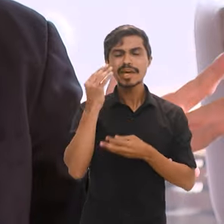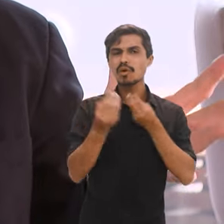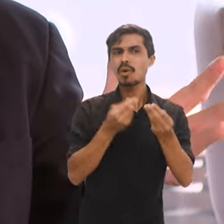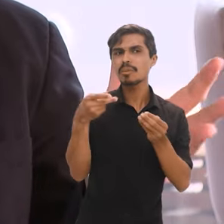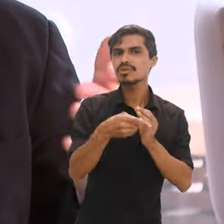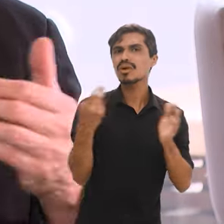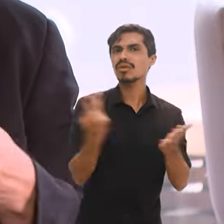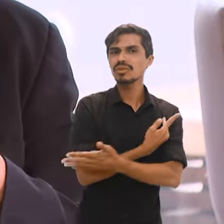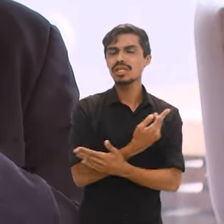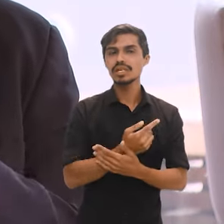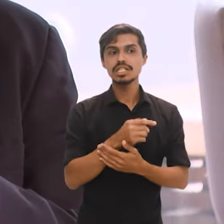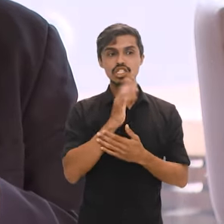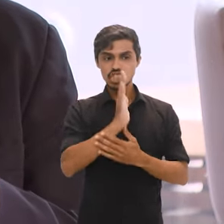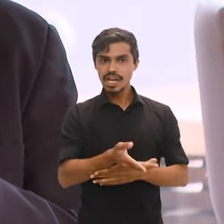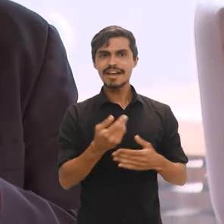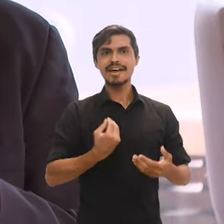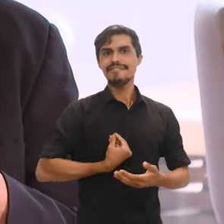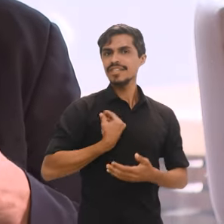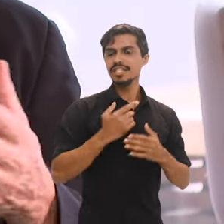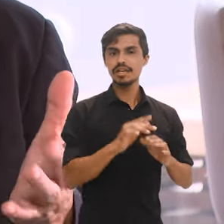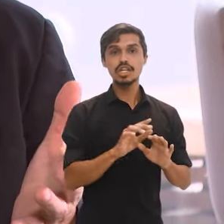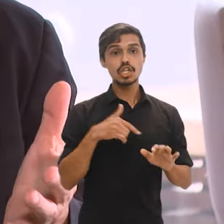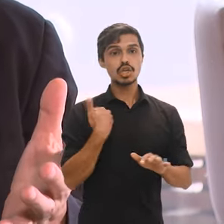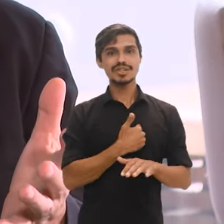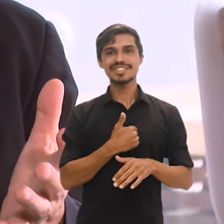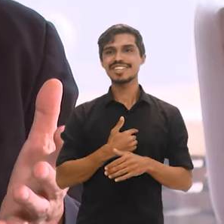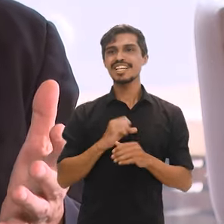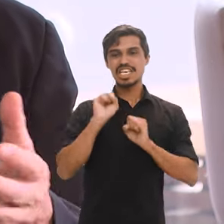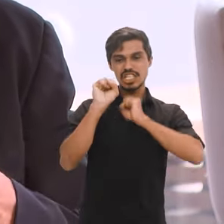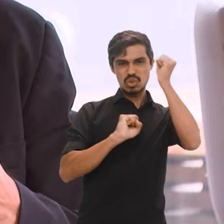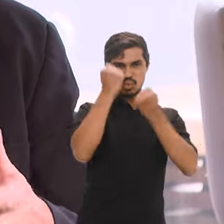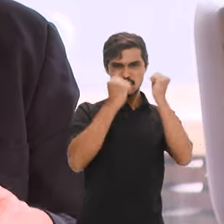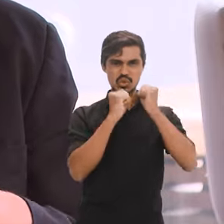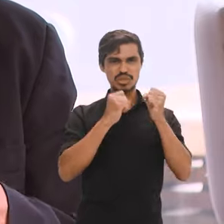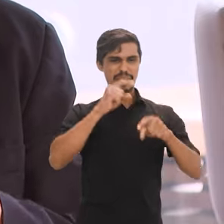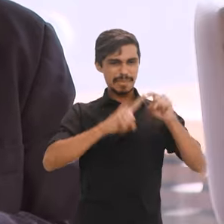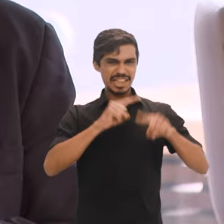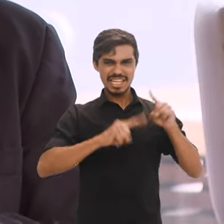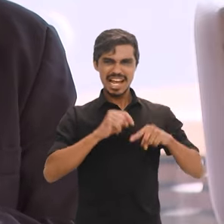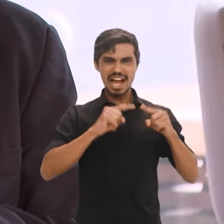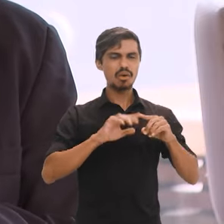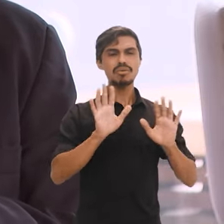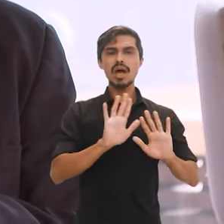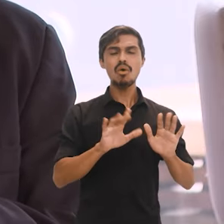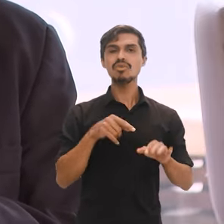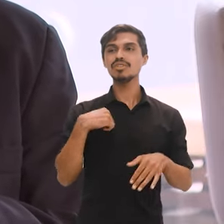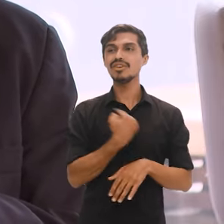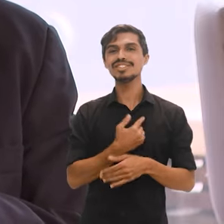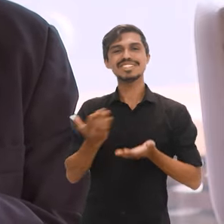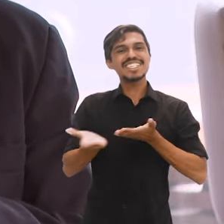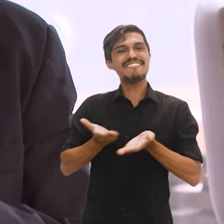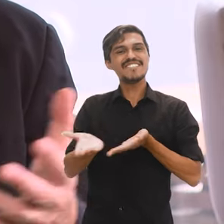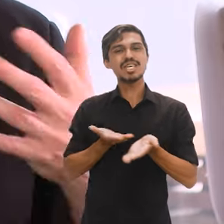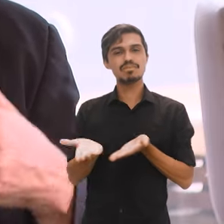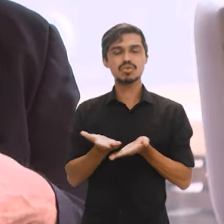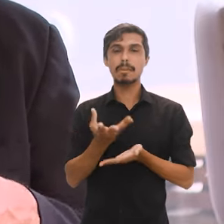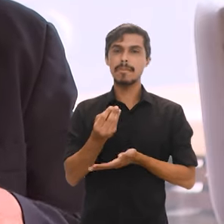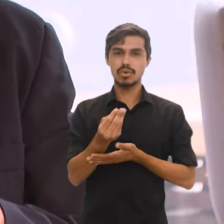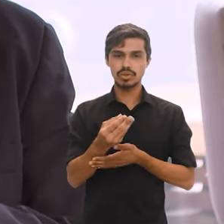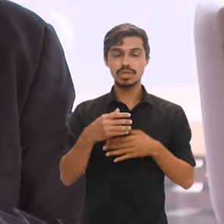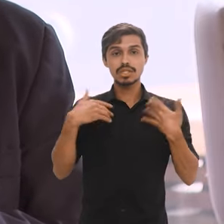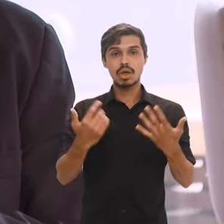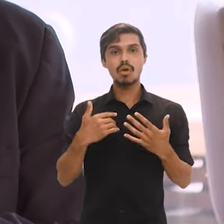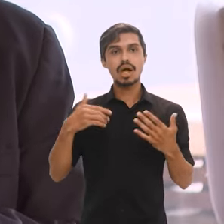já está construída. Não somos mais um país industrial, é um país de serviços. Um país em que há cada vez mais conexão pela internet. Então, isso